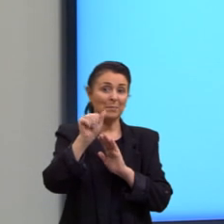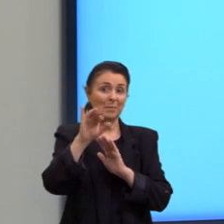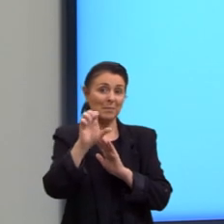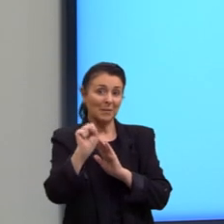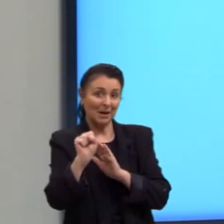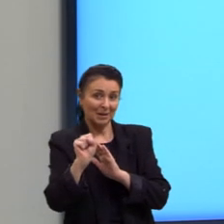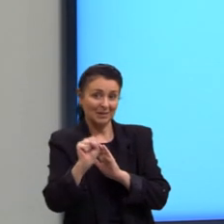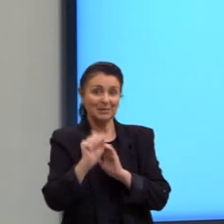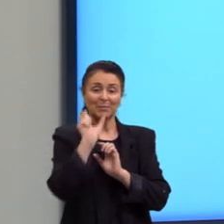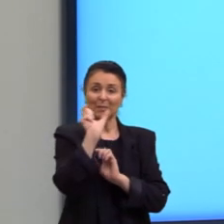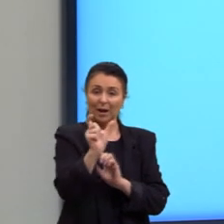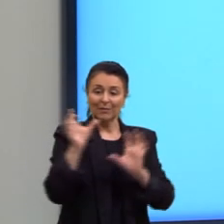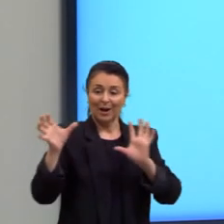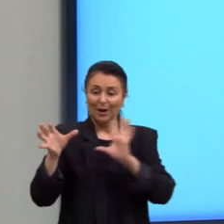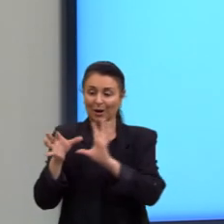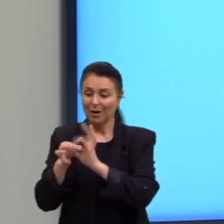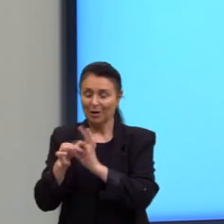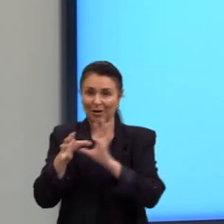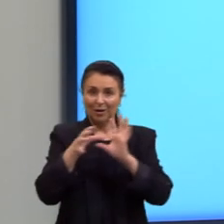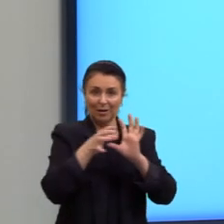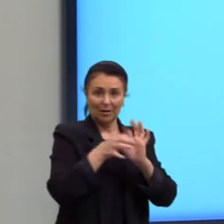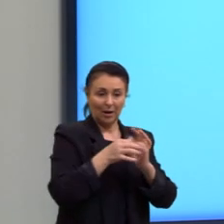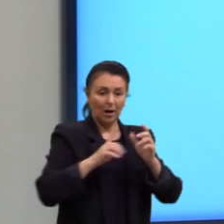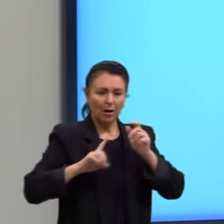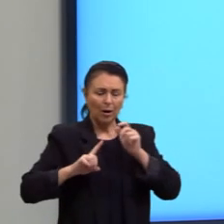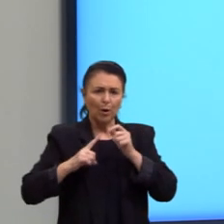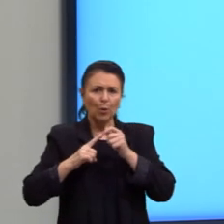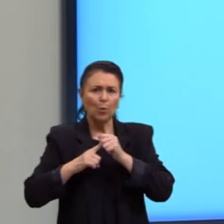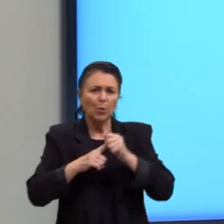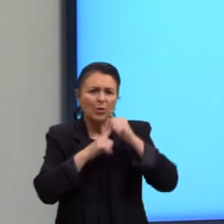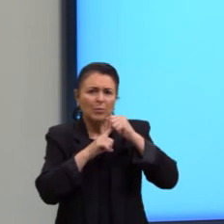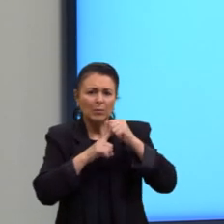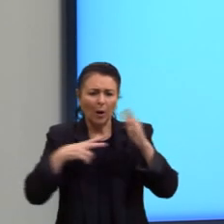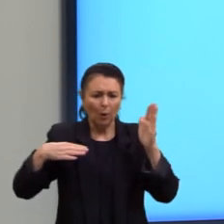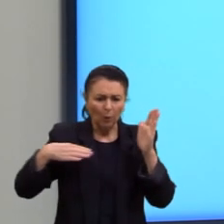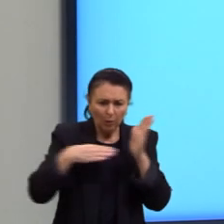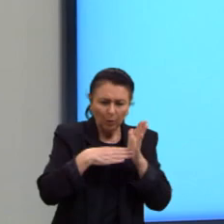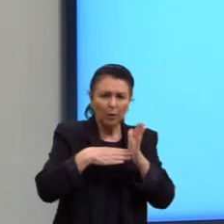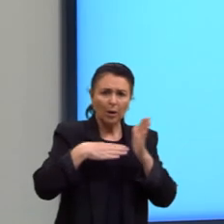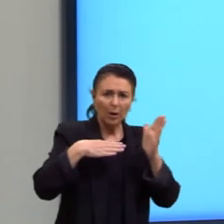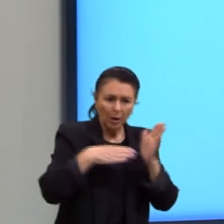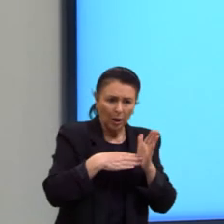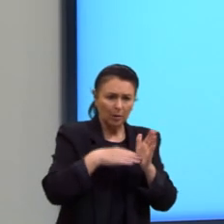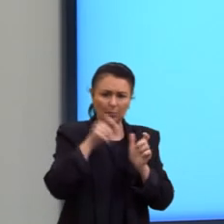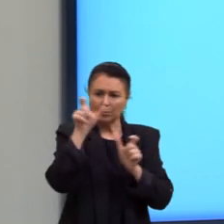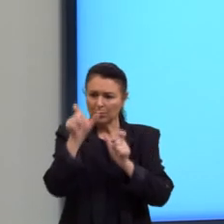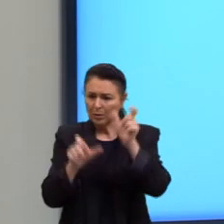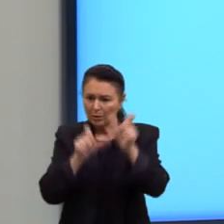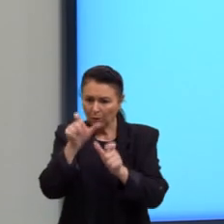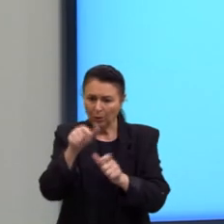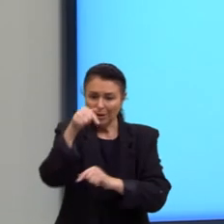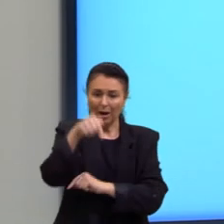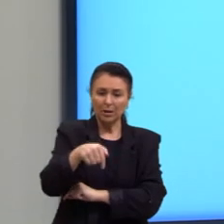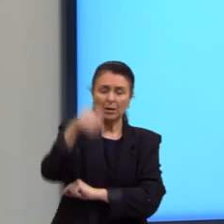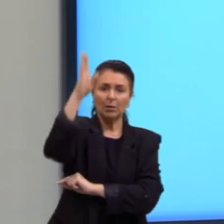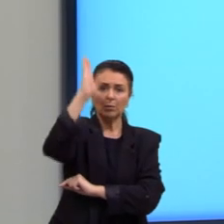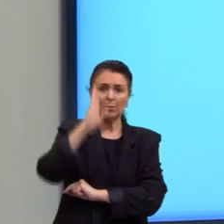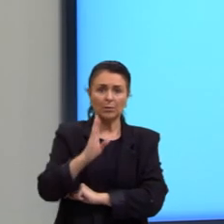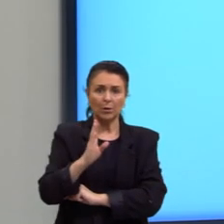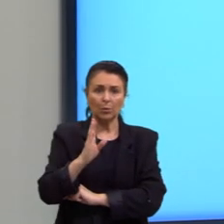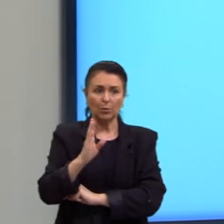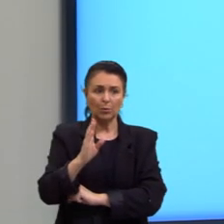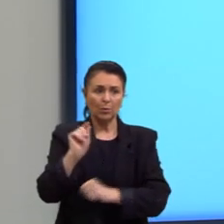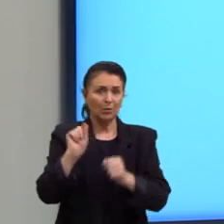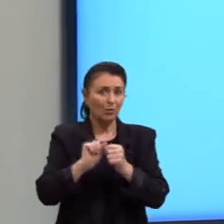percebe-se que o principal entrave que impede que tantas pessoas no Brasil não se